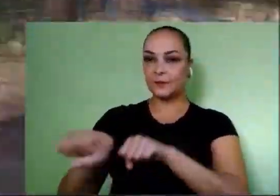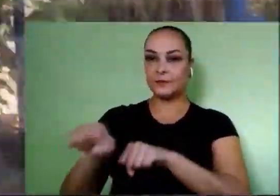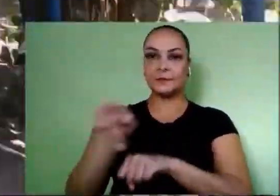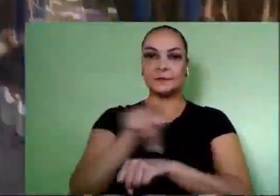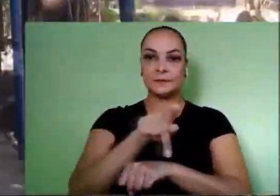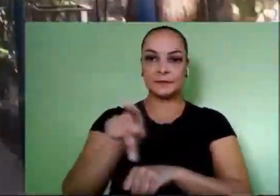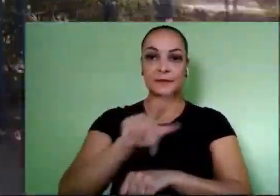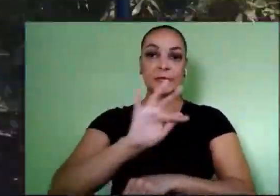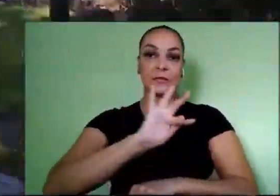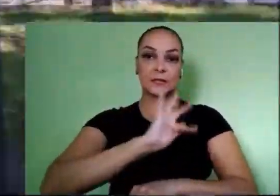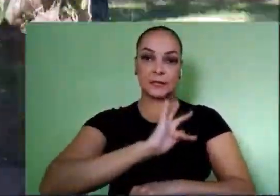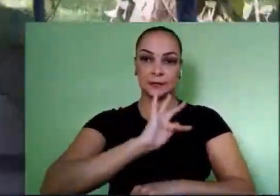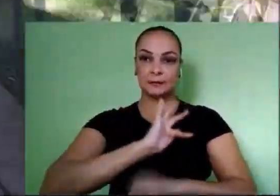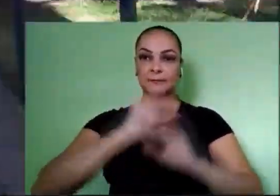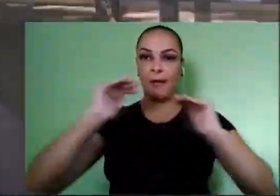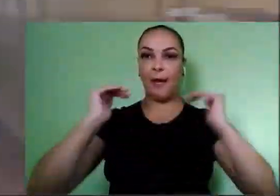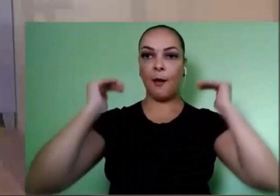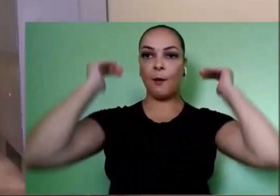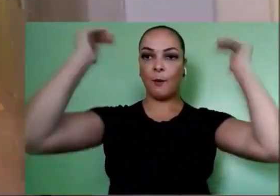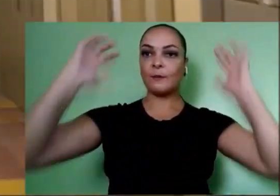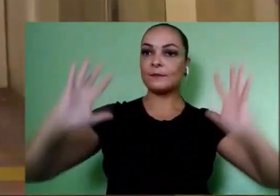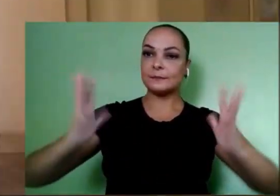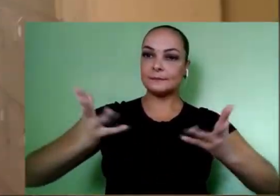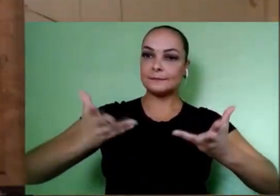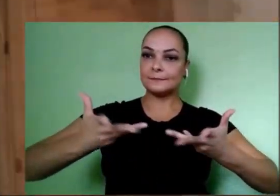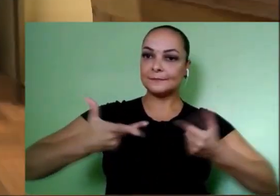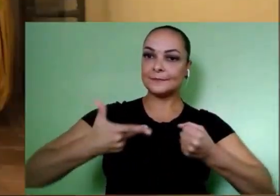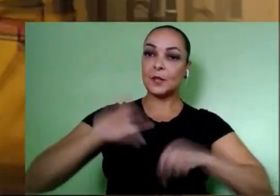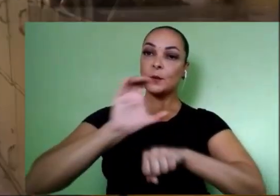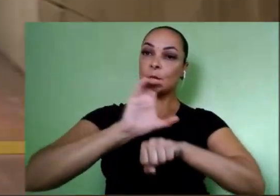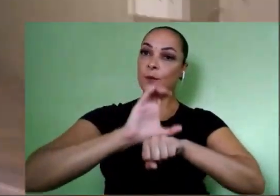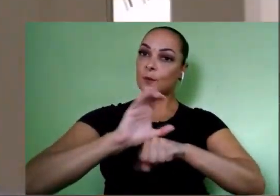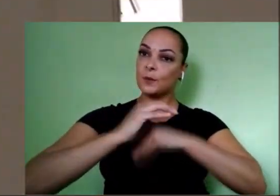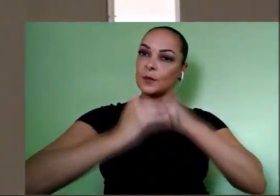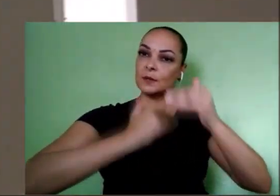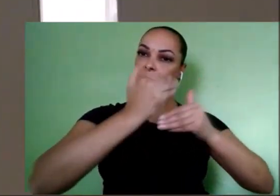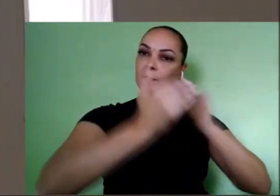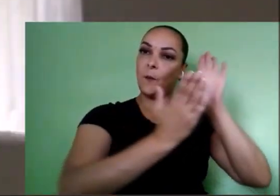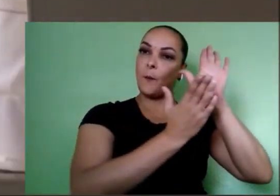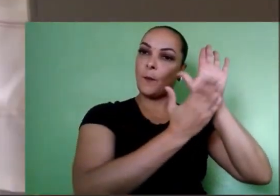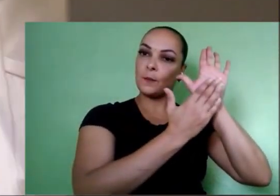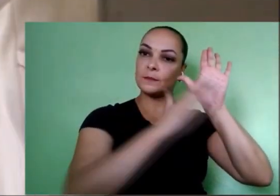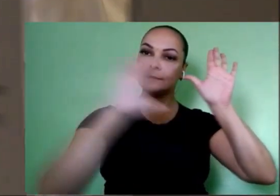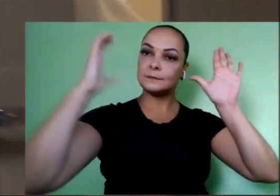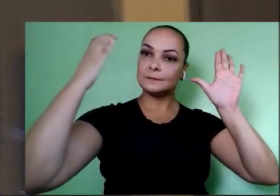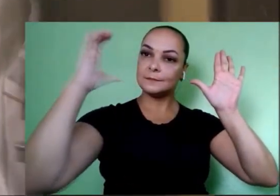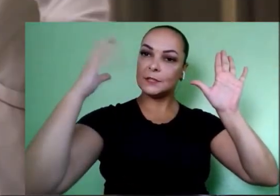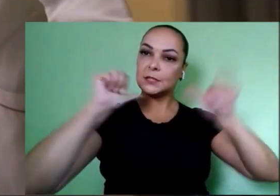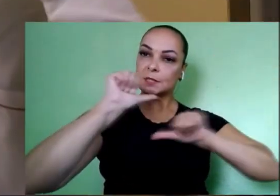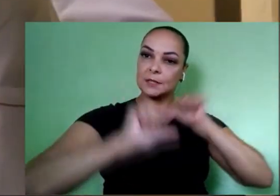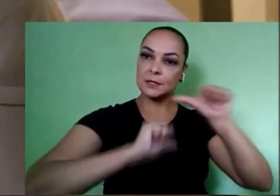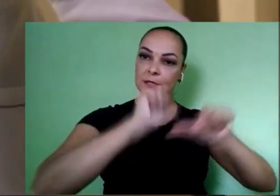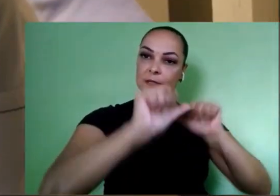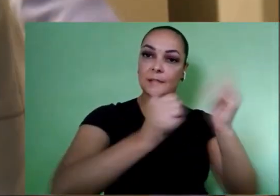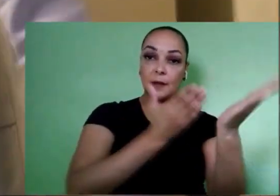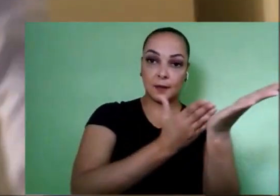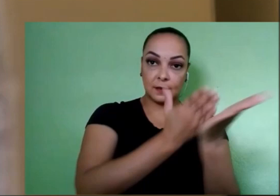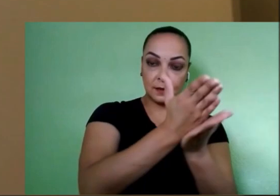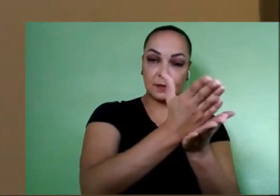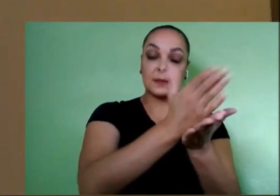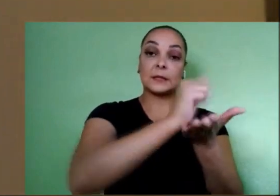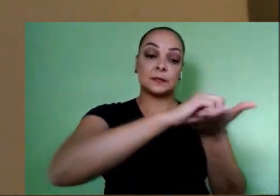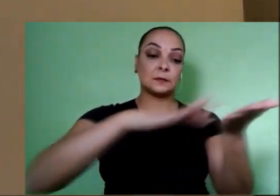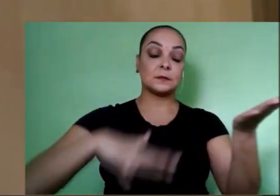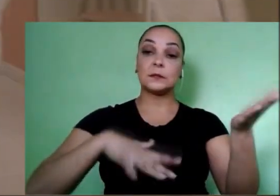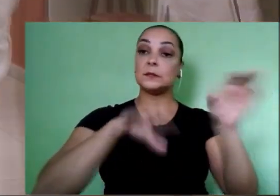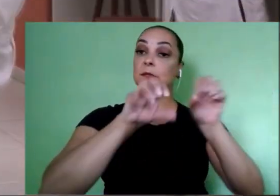Sendo composto por professores e técnicos altamente capacitados, o curso vem desenvolvendo propostas científicas inovadoras,